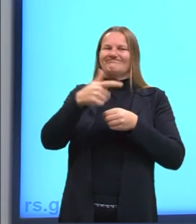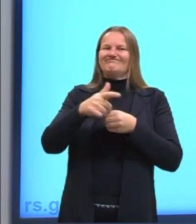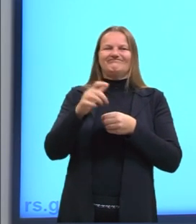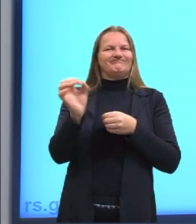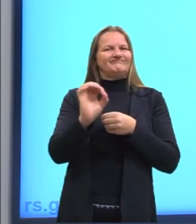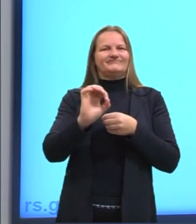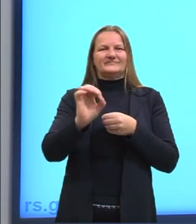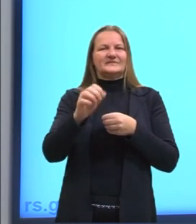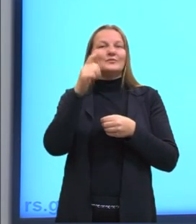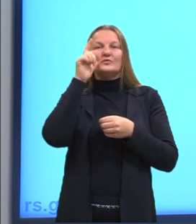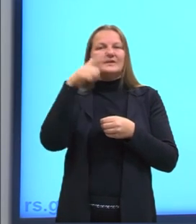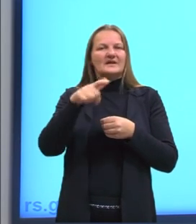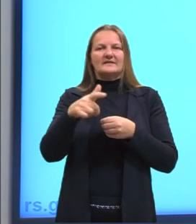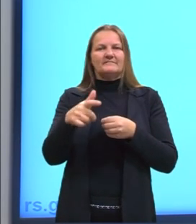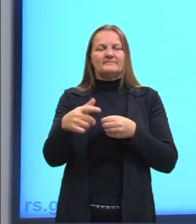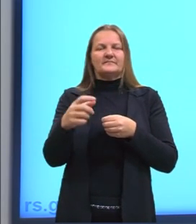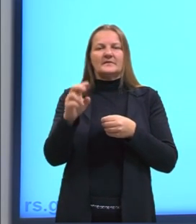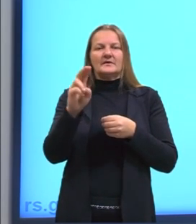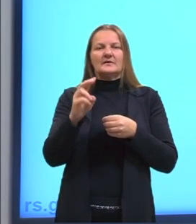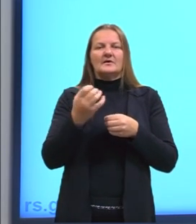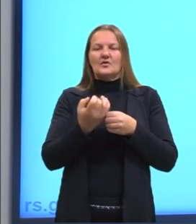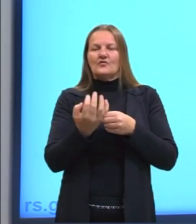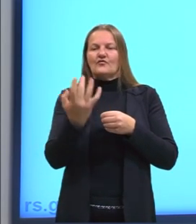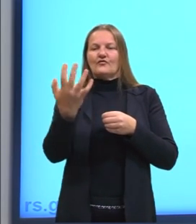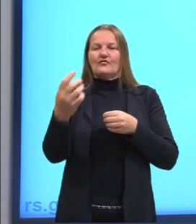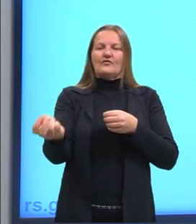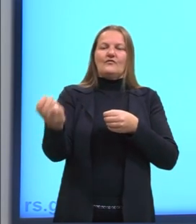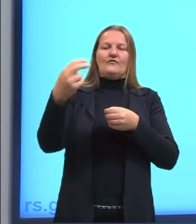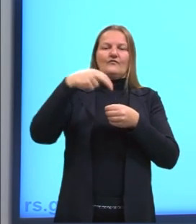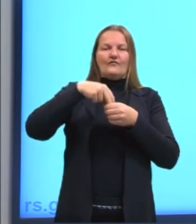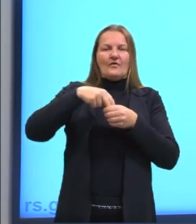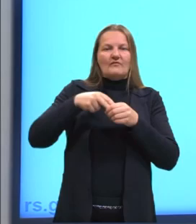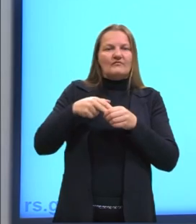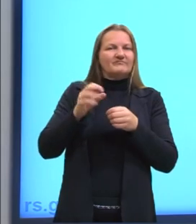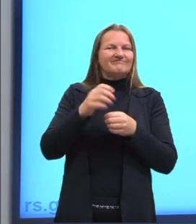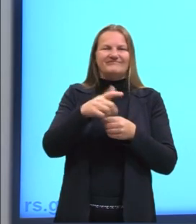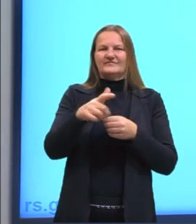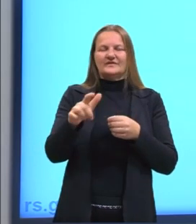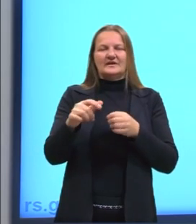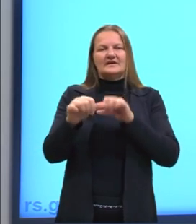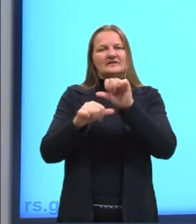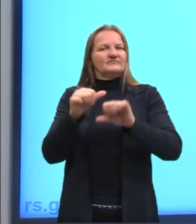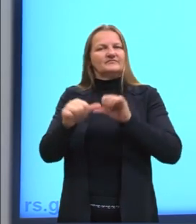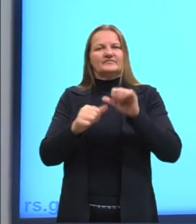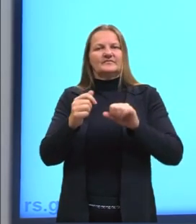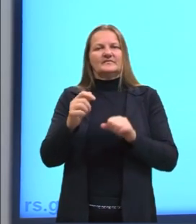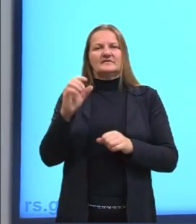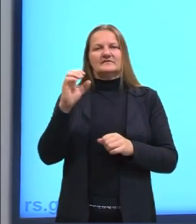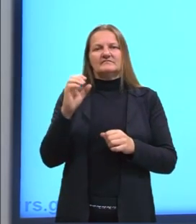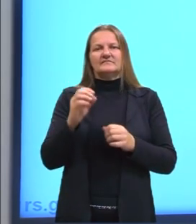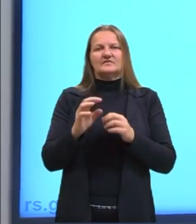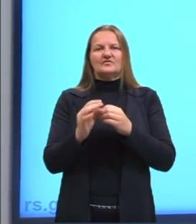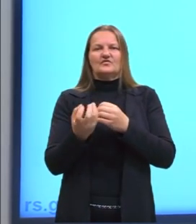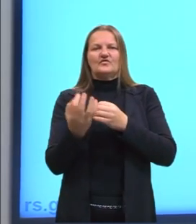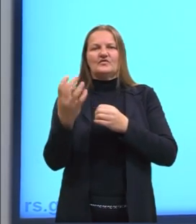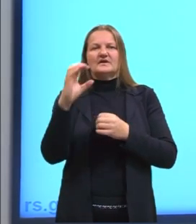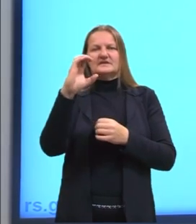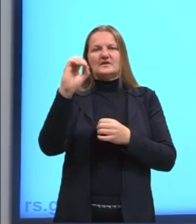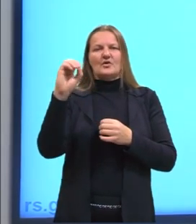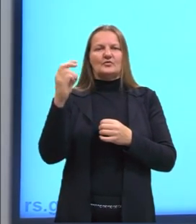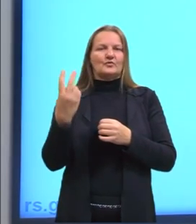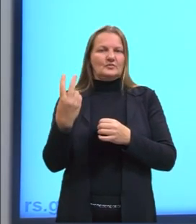A gente não consegue reutilizar a gasolina depois, né? Não tem como. Ela se transforma totalmente em fumaça, né? Em gás